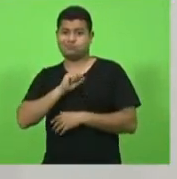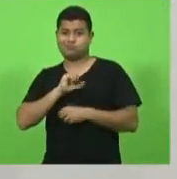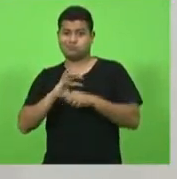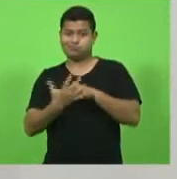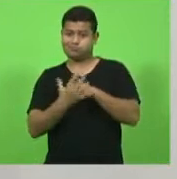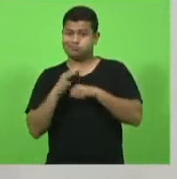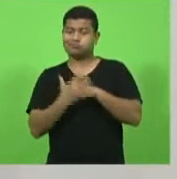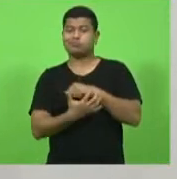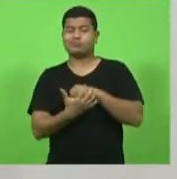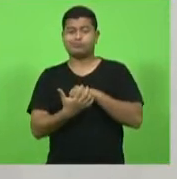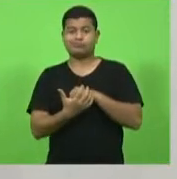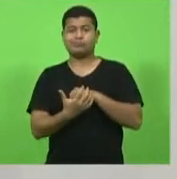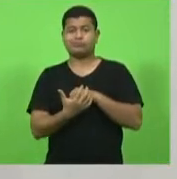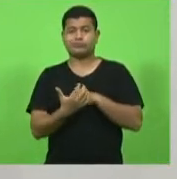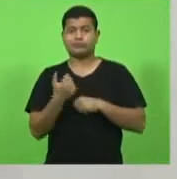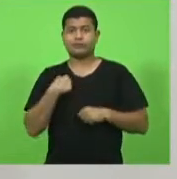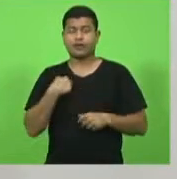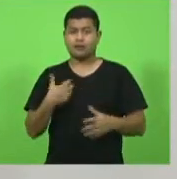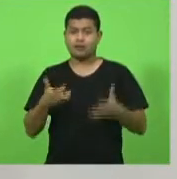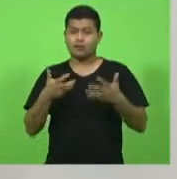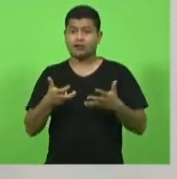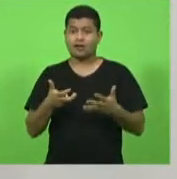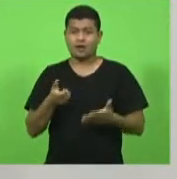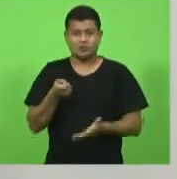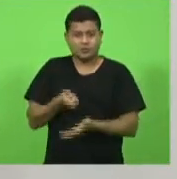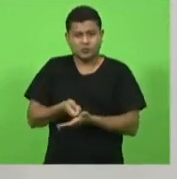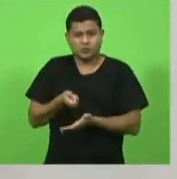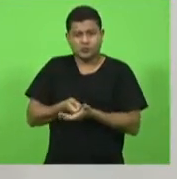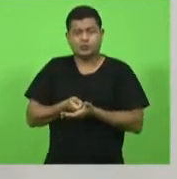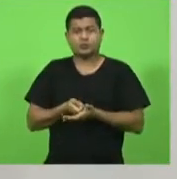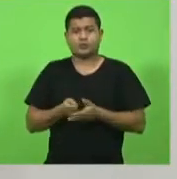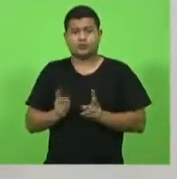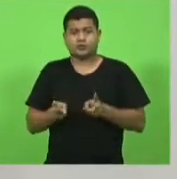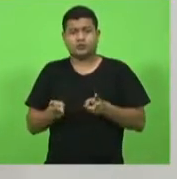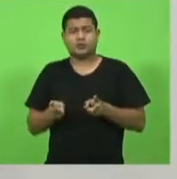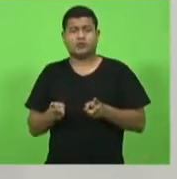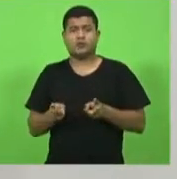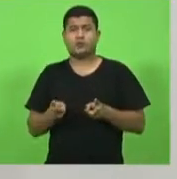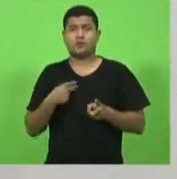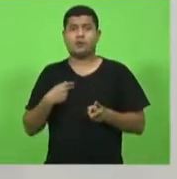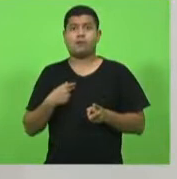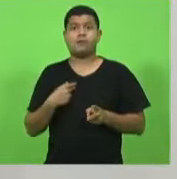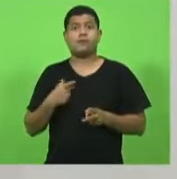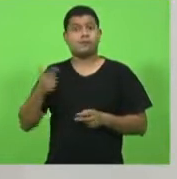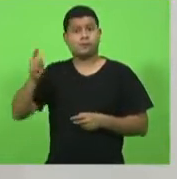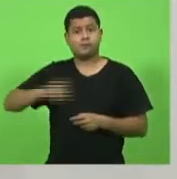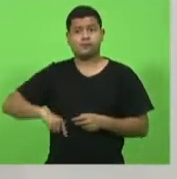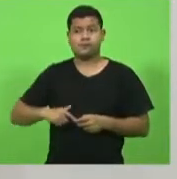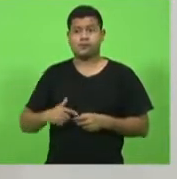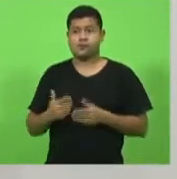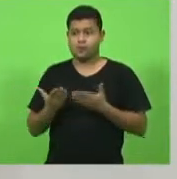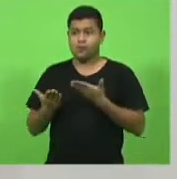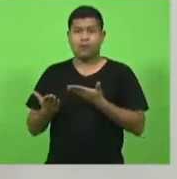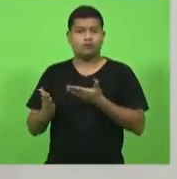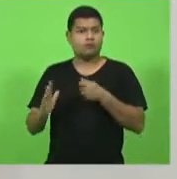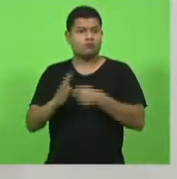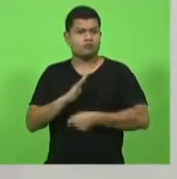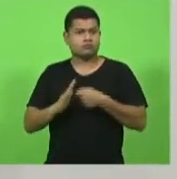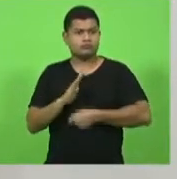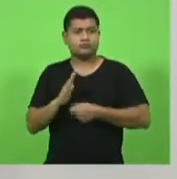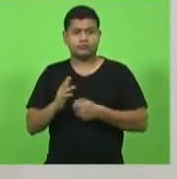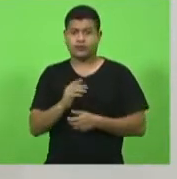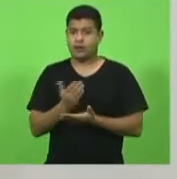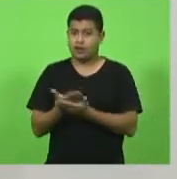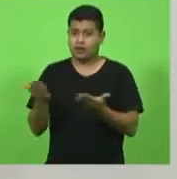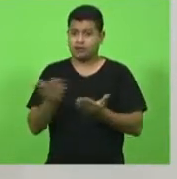e eu quero insistir e cobrar mais uma vez do governo do estado a abertura da